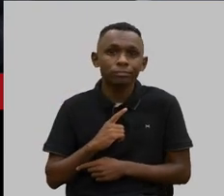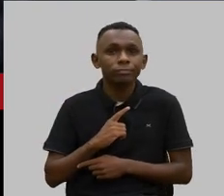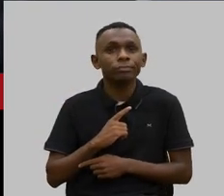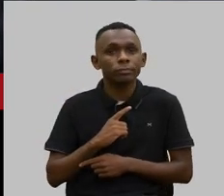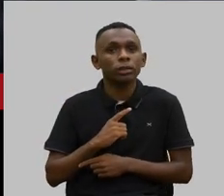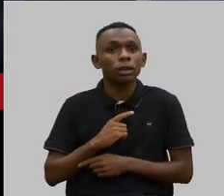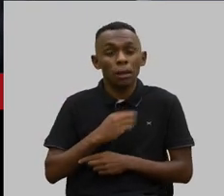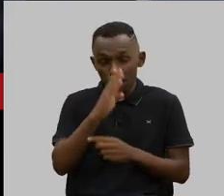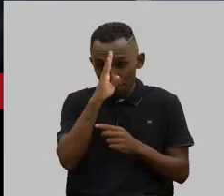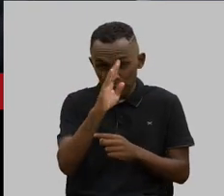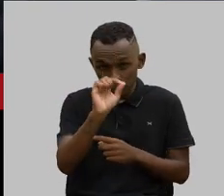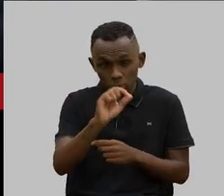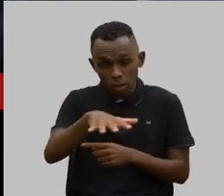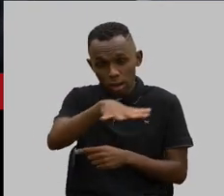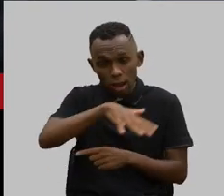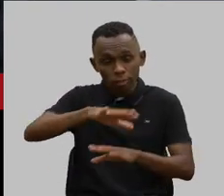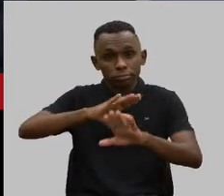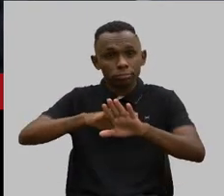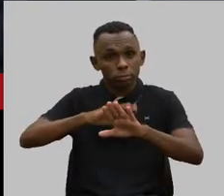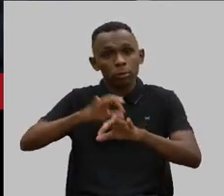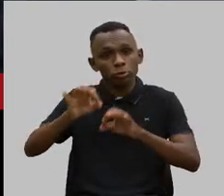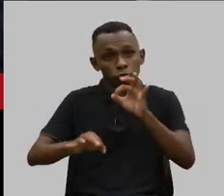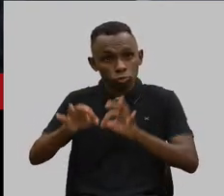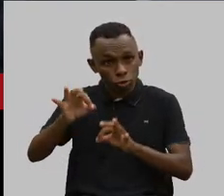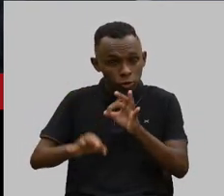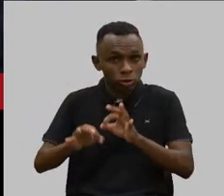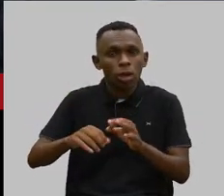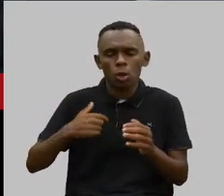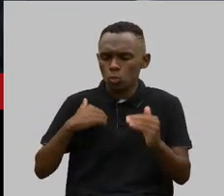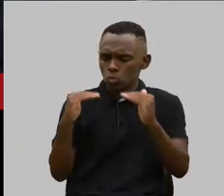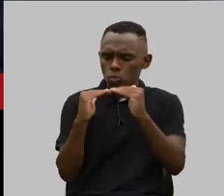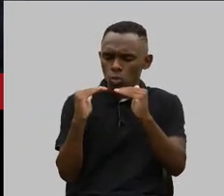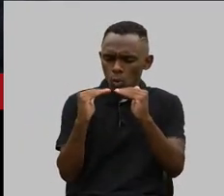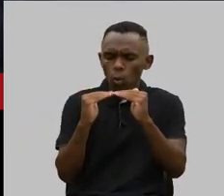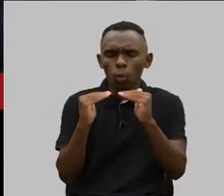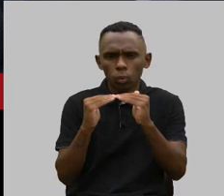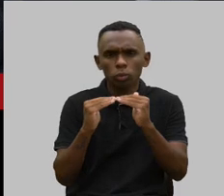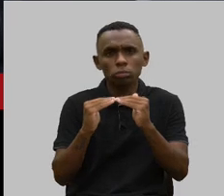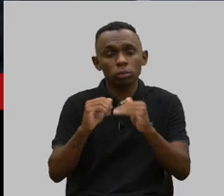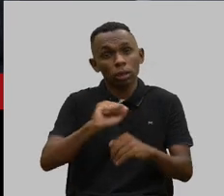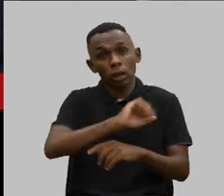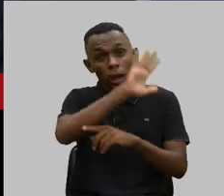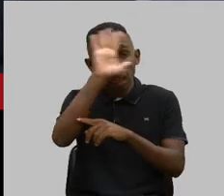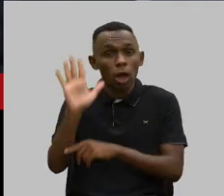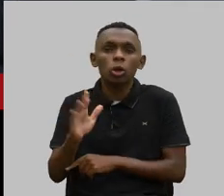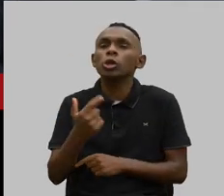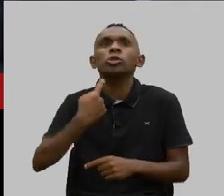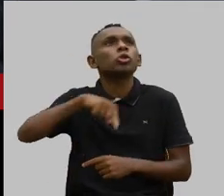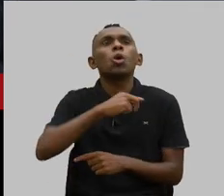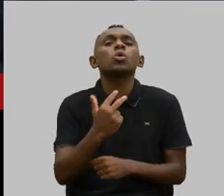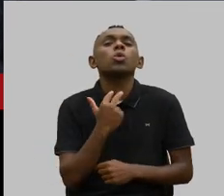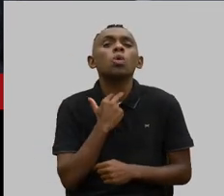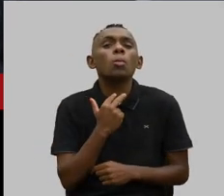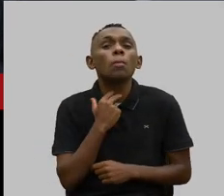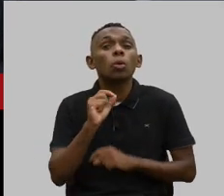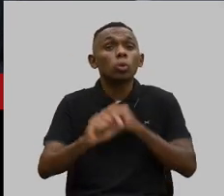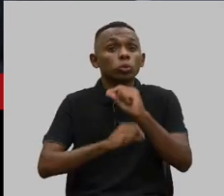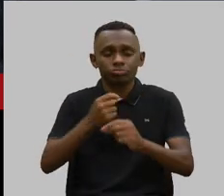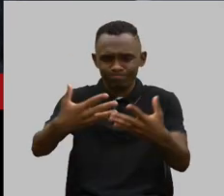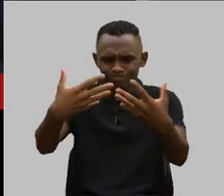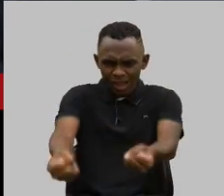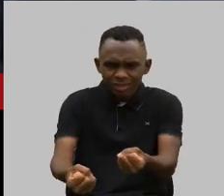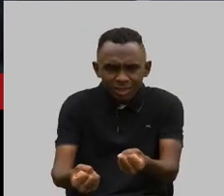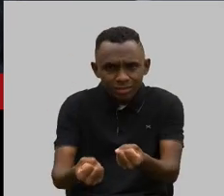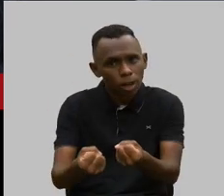nesse viés extrajudicial. Concordo plenamente com o doutor Marcelo que a gente não pode admitir